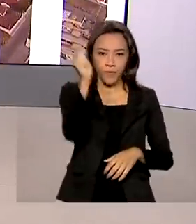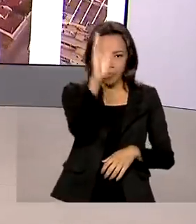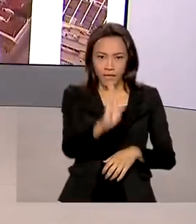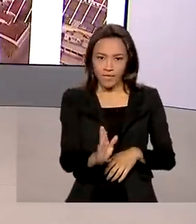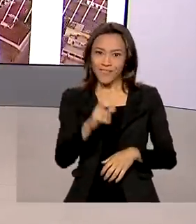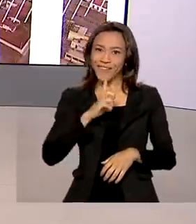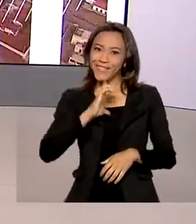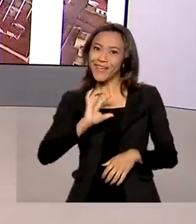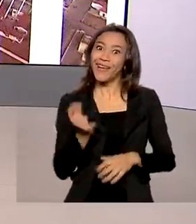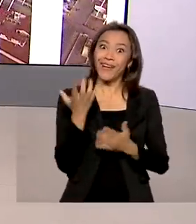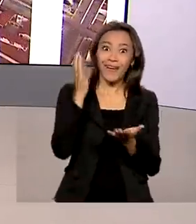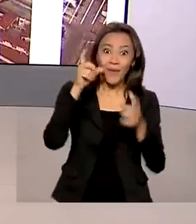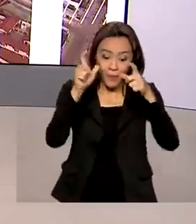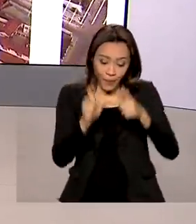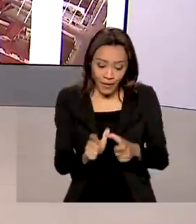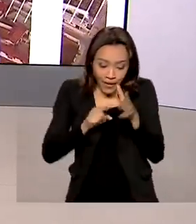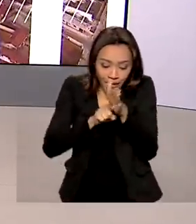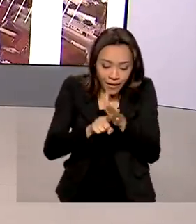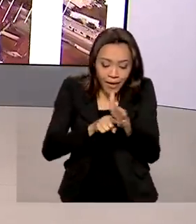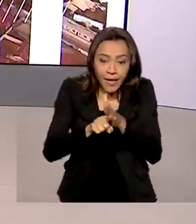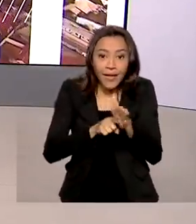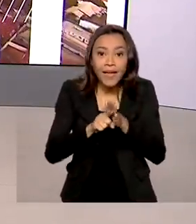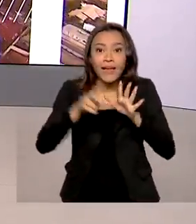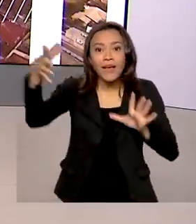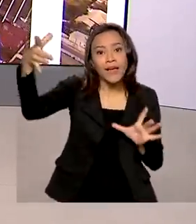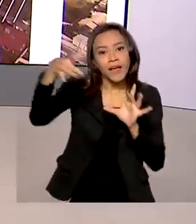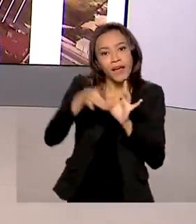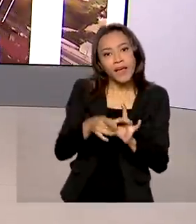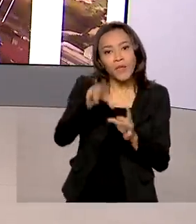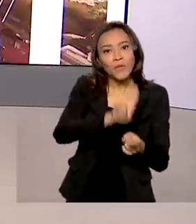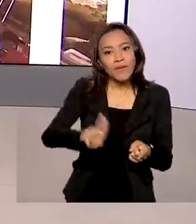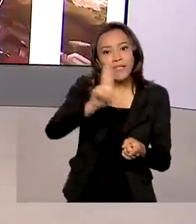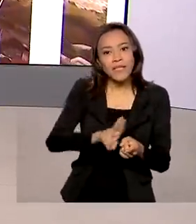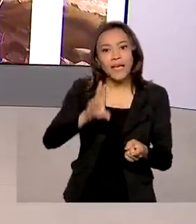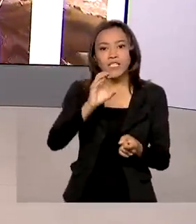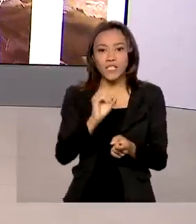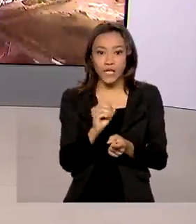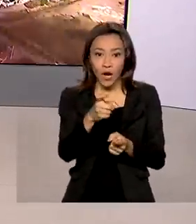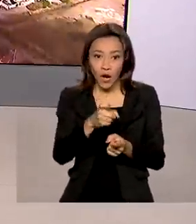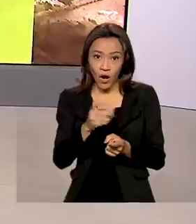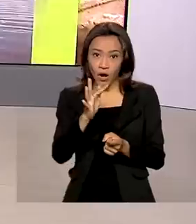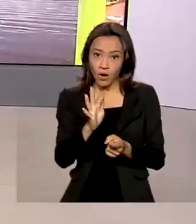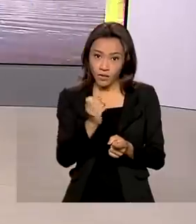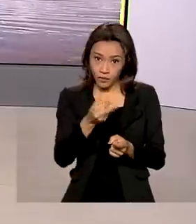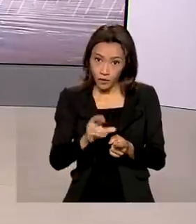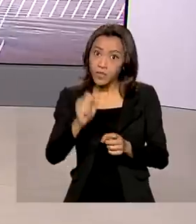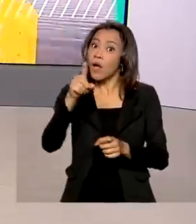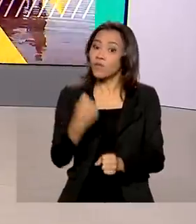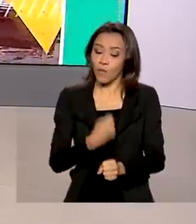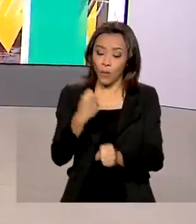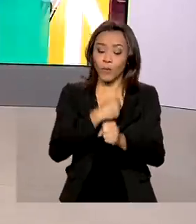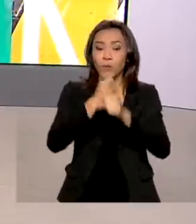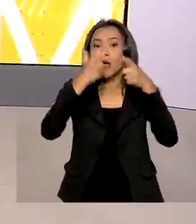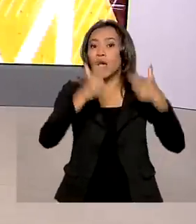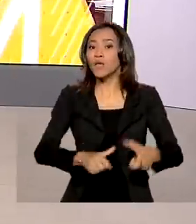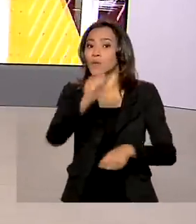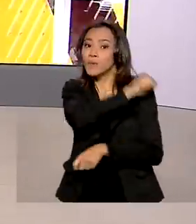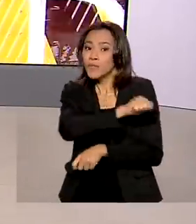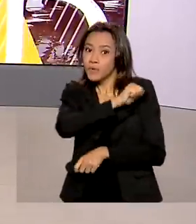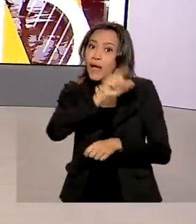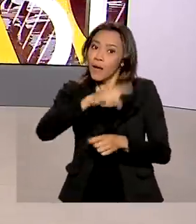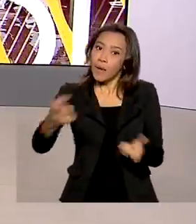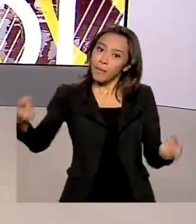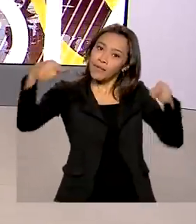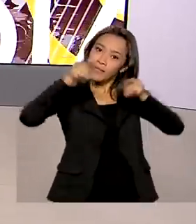Universidade de Oxford nas Américas, com previsão de ser construída no Rio de Janeiro. Esse é o resultado de uma parceria entre o governo